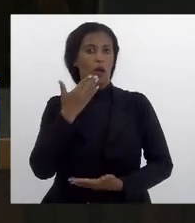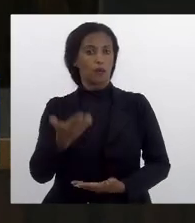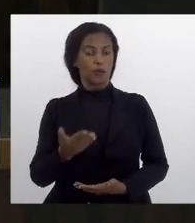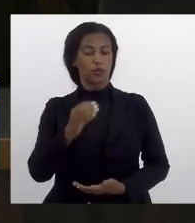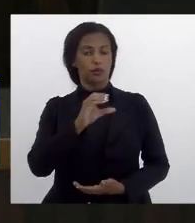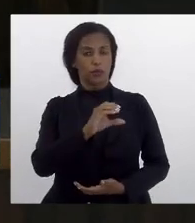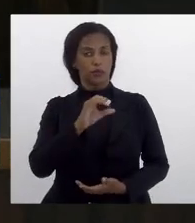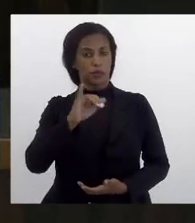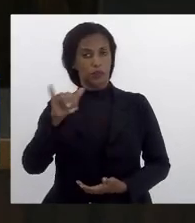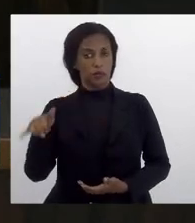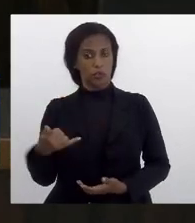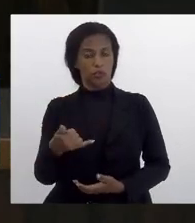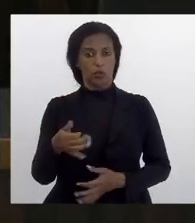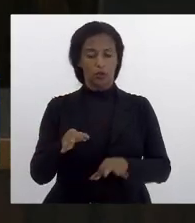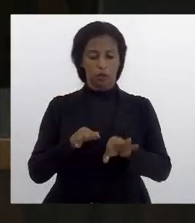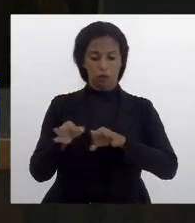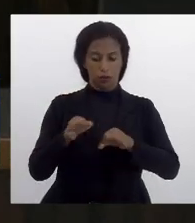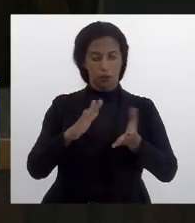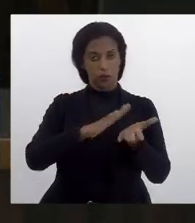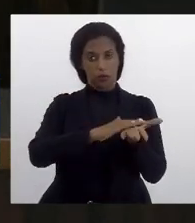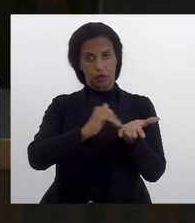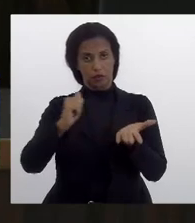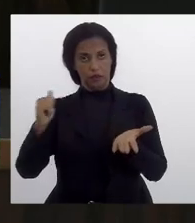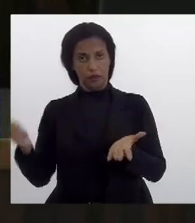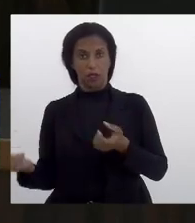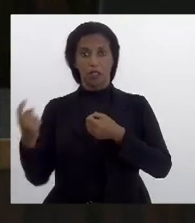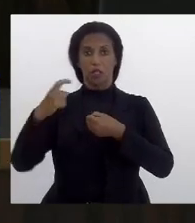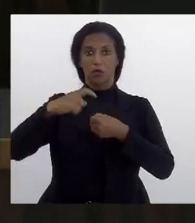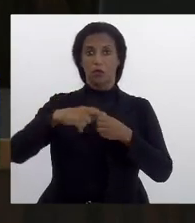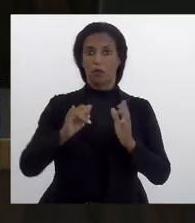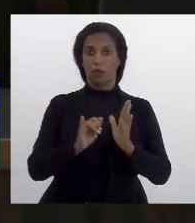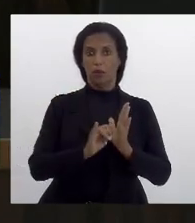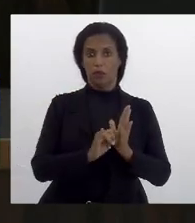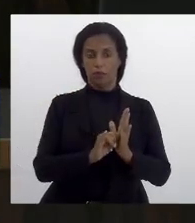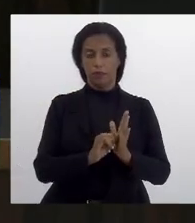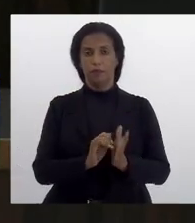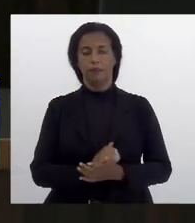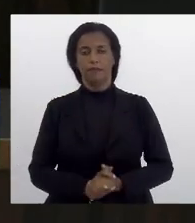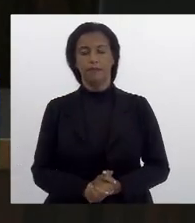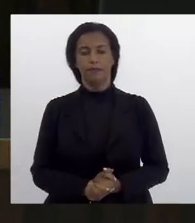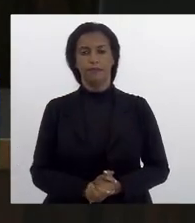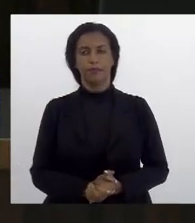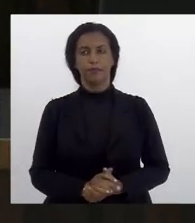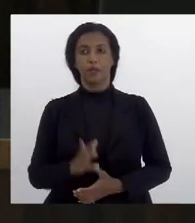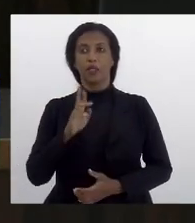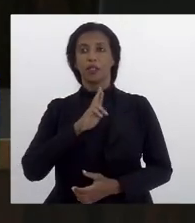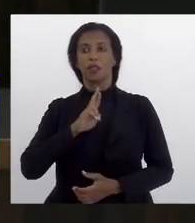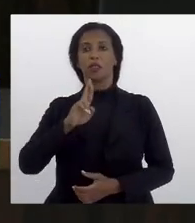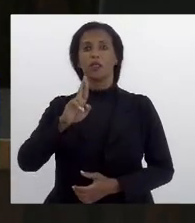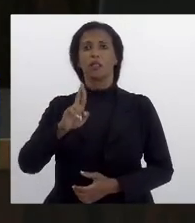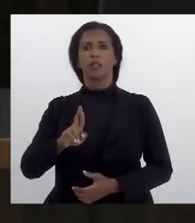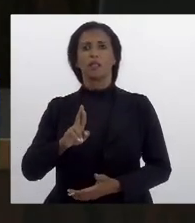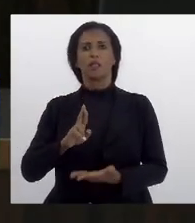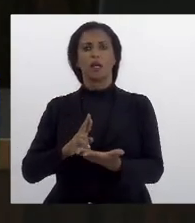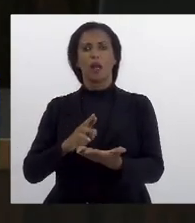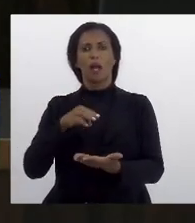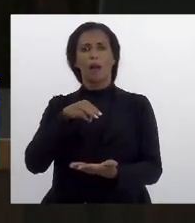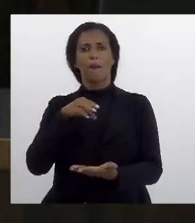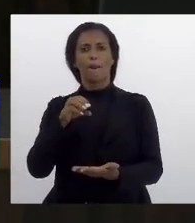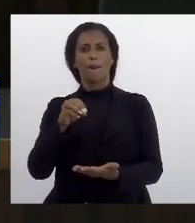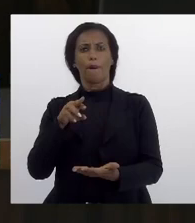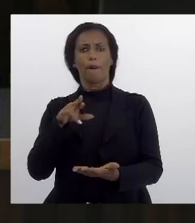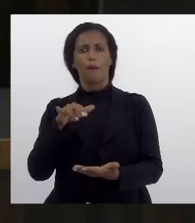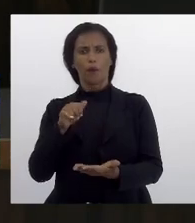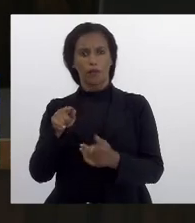CCJ o projeto vai sair de pauta e volta para a republicação e respondendo acho que a deputada Mônica Francisco